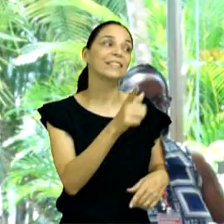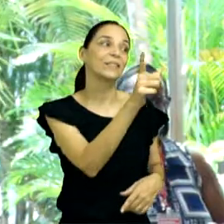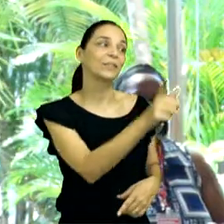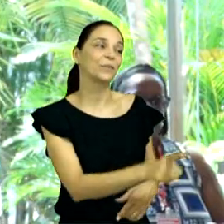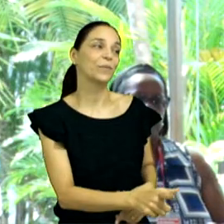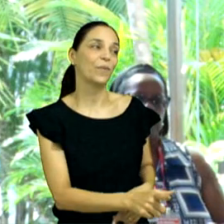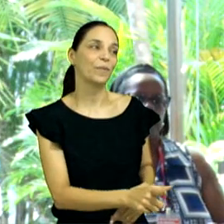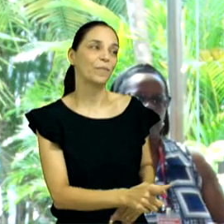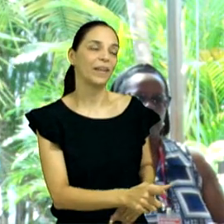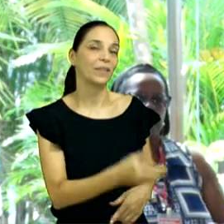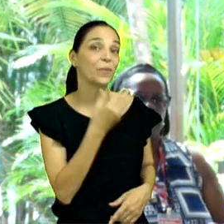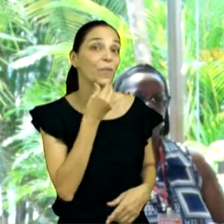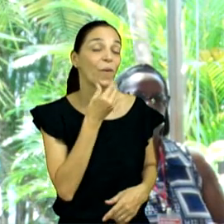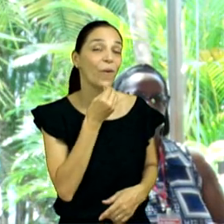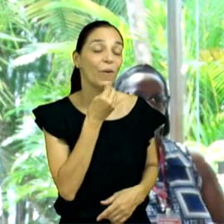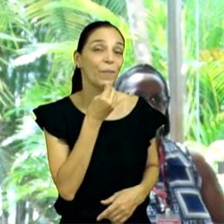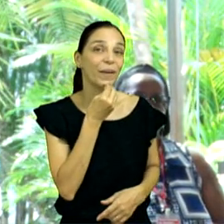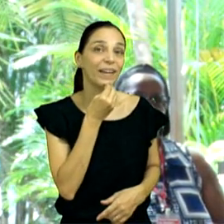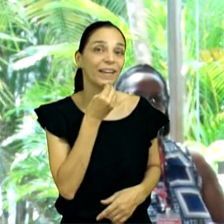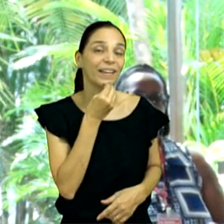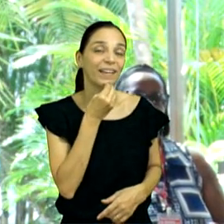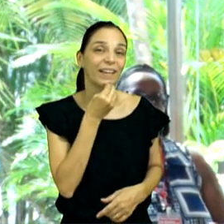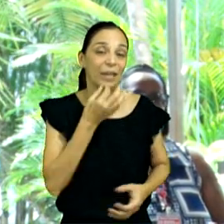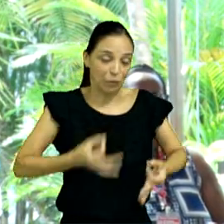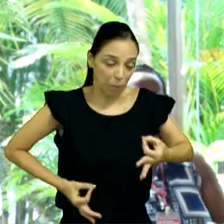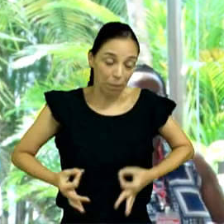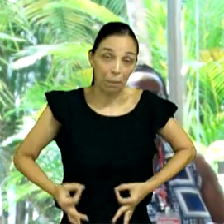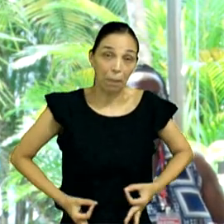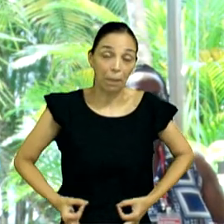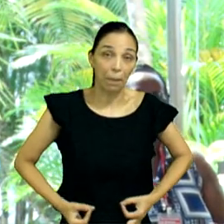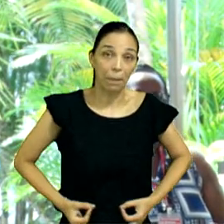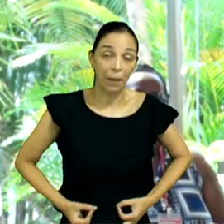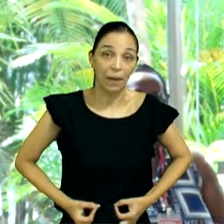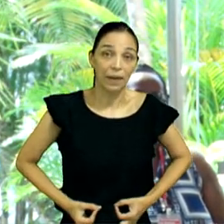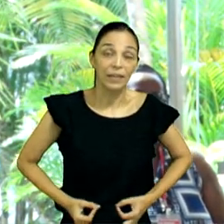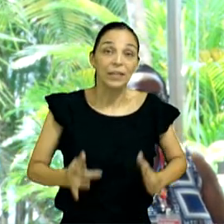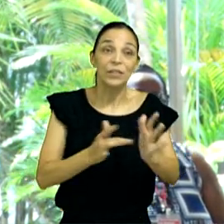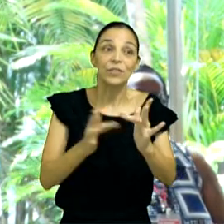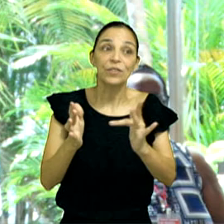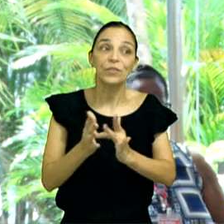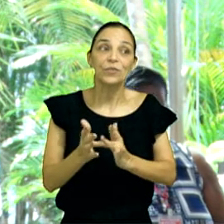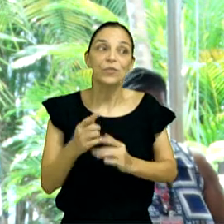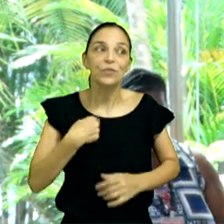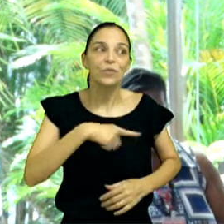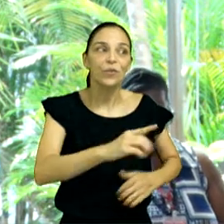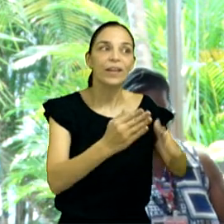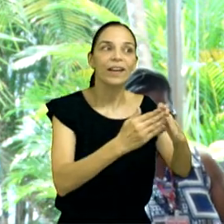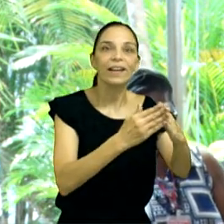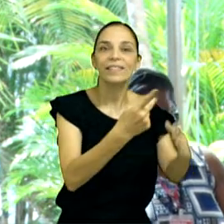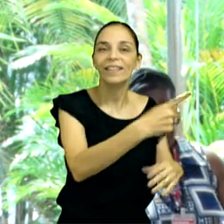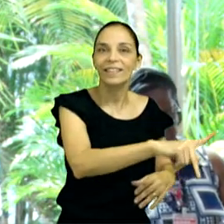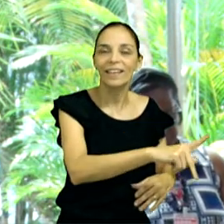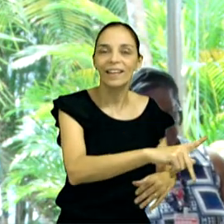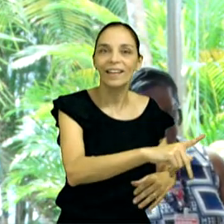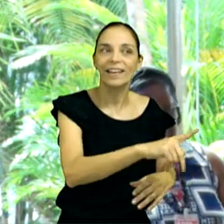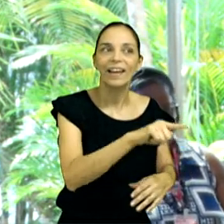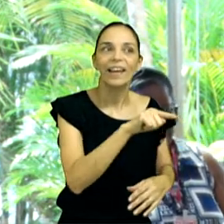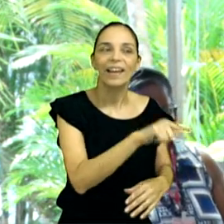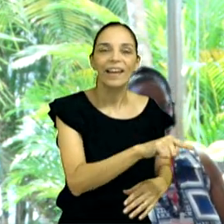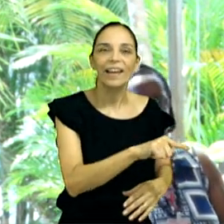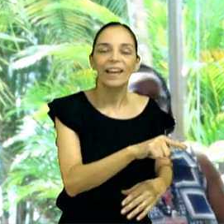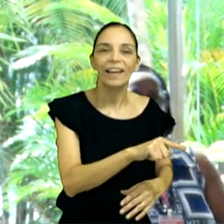continuou leproso, não foi curado, já essa mulher, teve a sua filha curada, porque foi humilde,